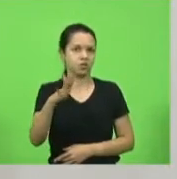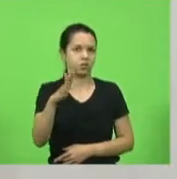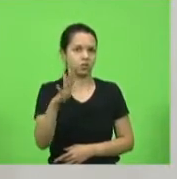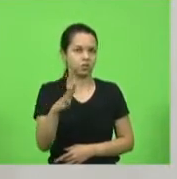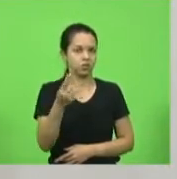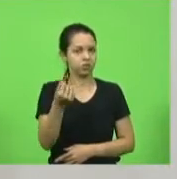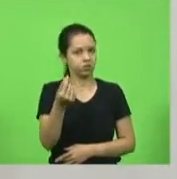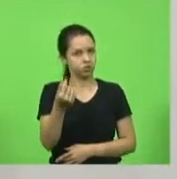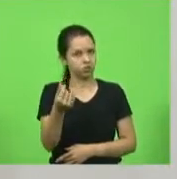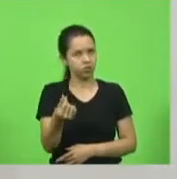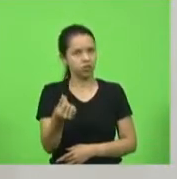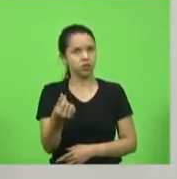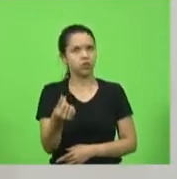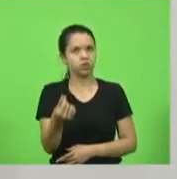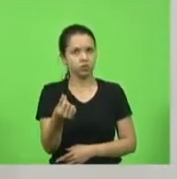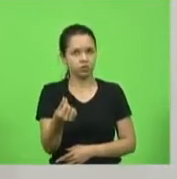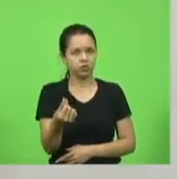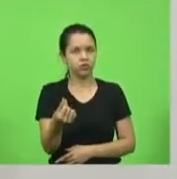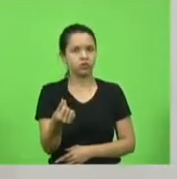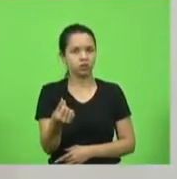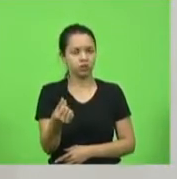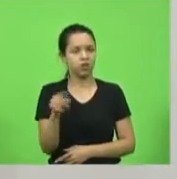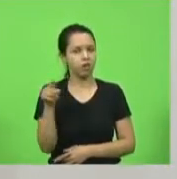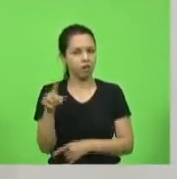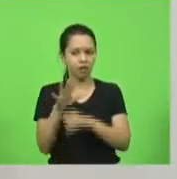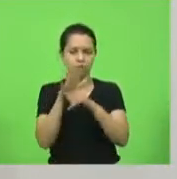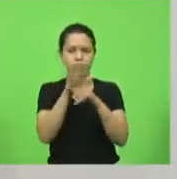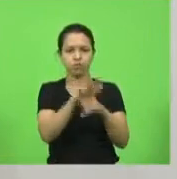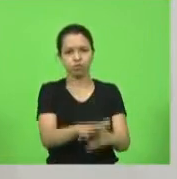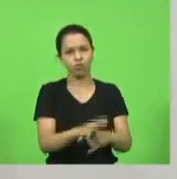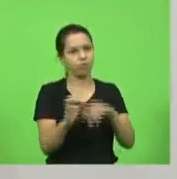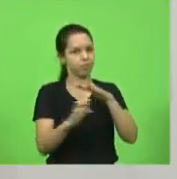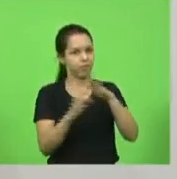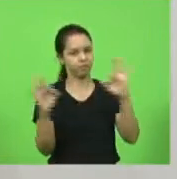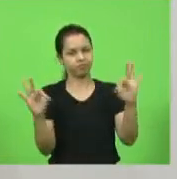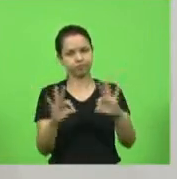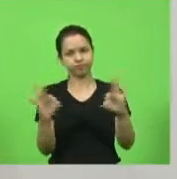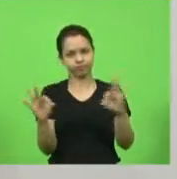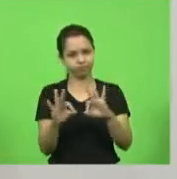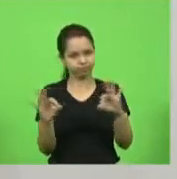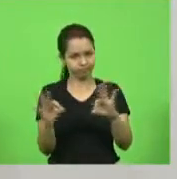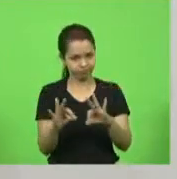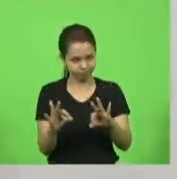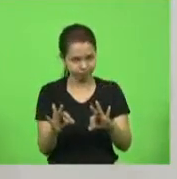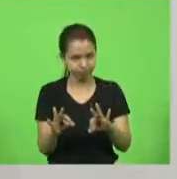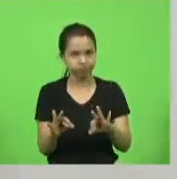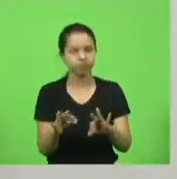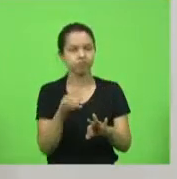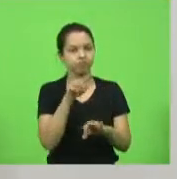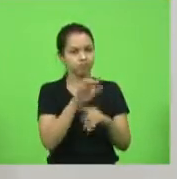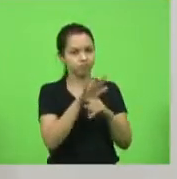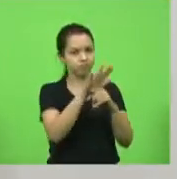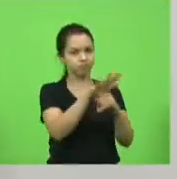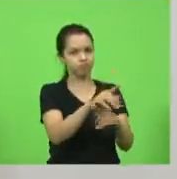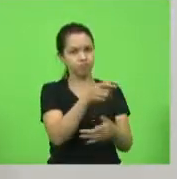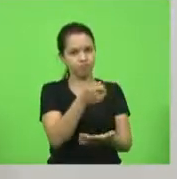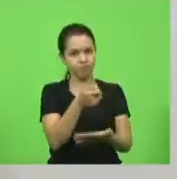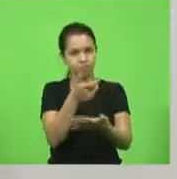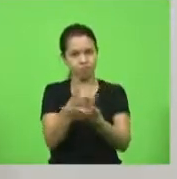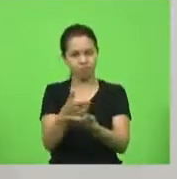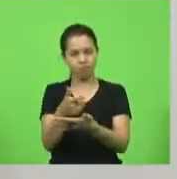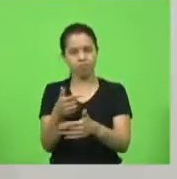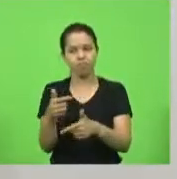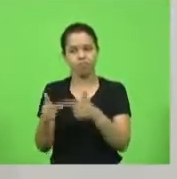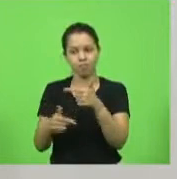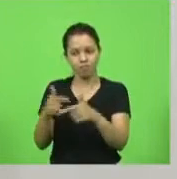recursos que deixaram de servir para o empresário deixaram de servir para que ele pagasse os trabalhadores para que